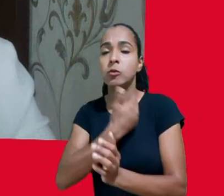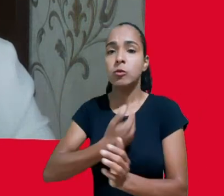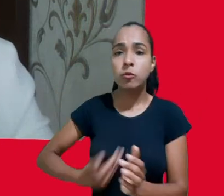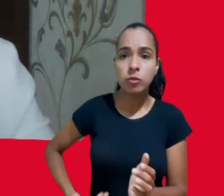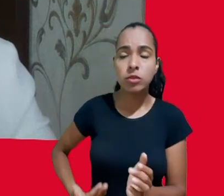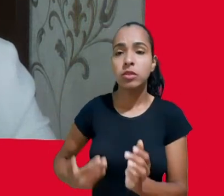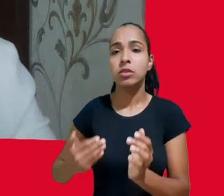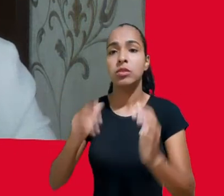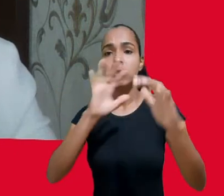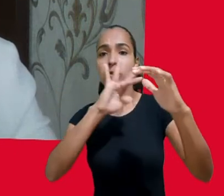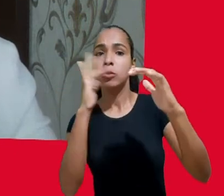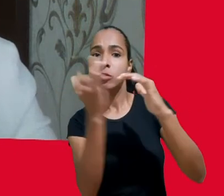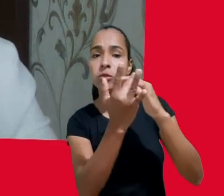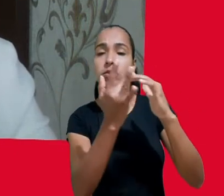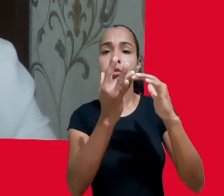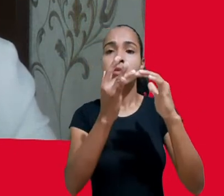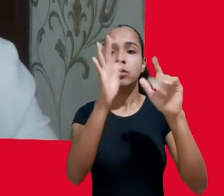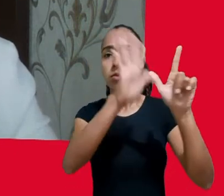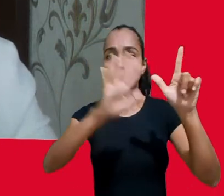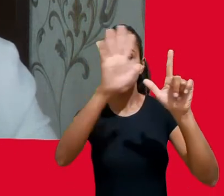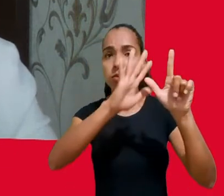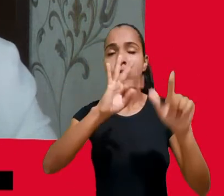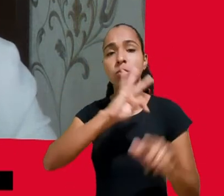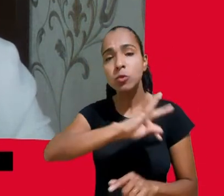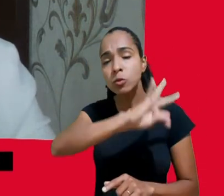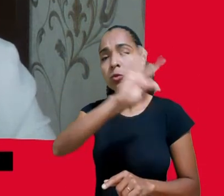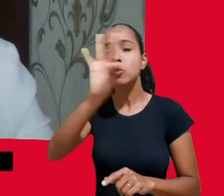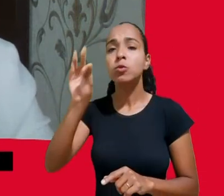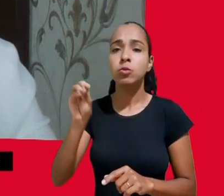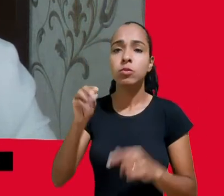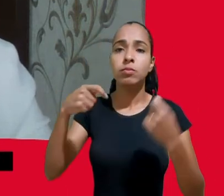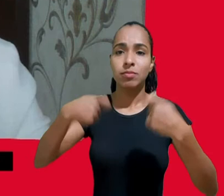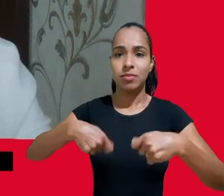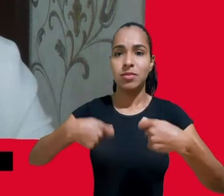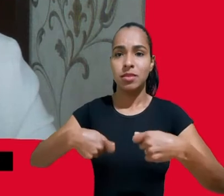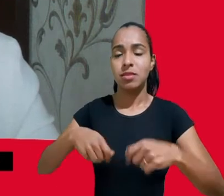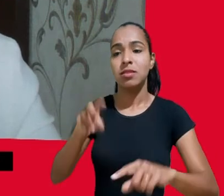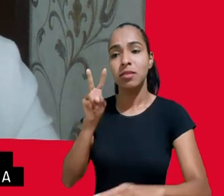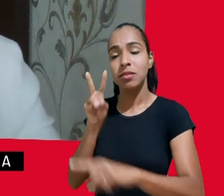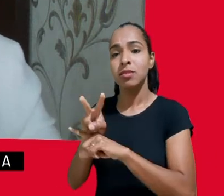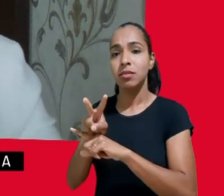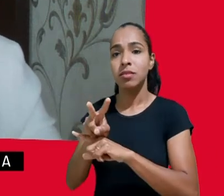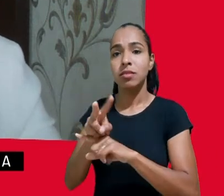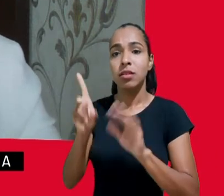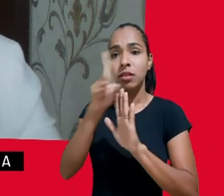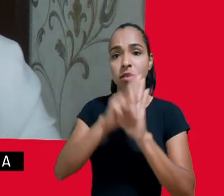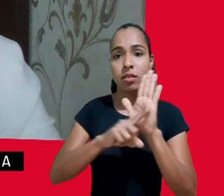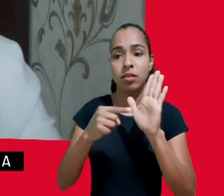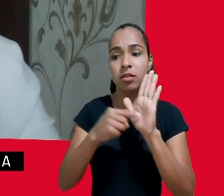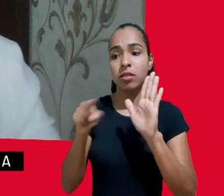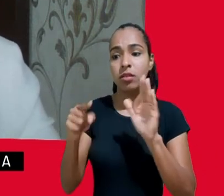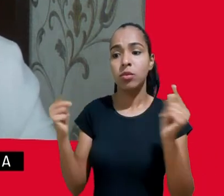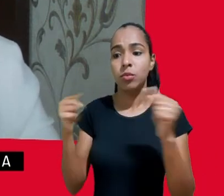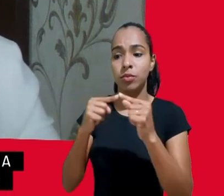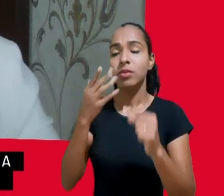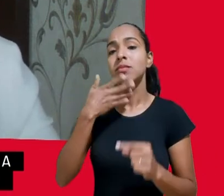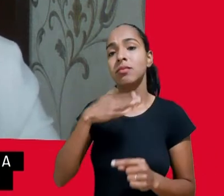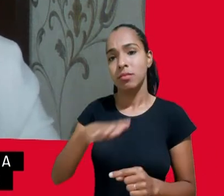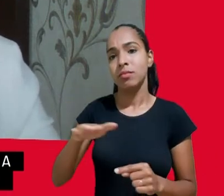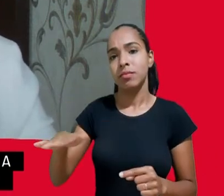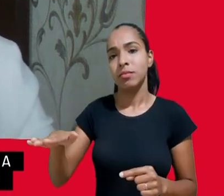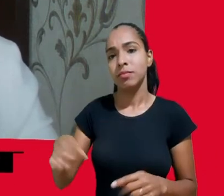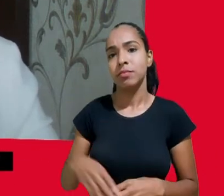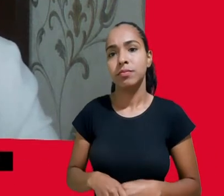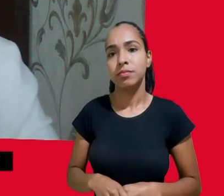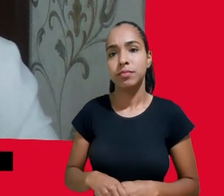precisam assumir o seu papel na garantia dos direitos digitais infantis em um mundo regido por pressões consumistas que